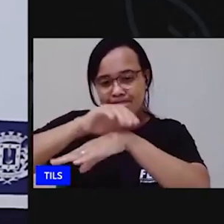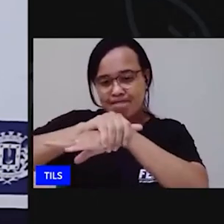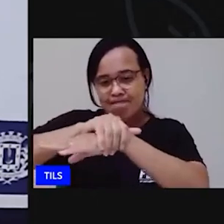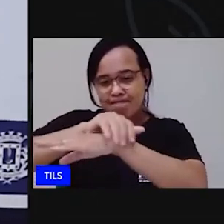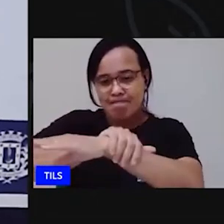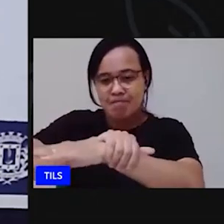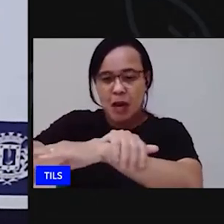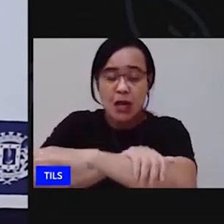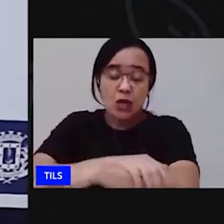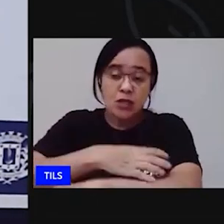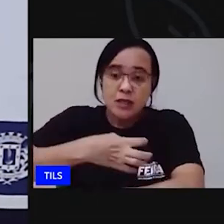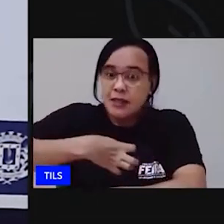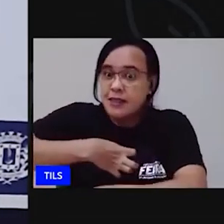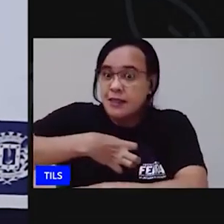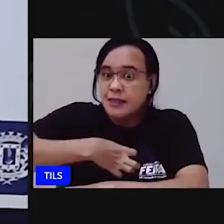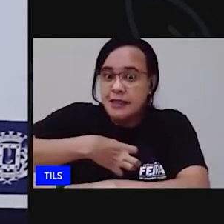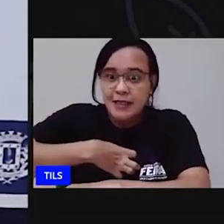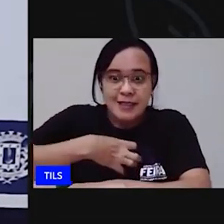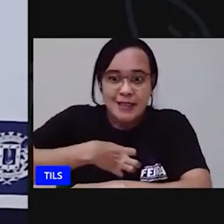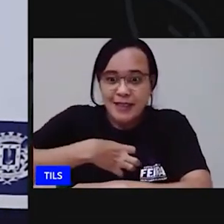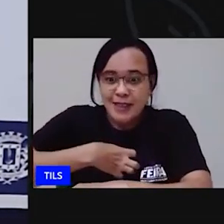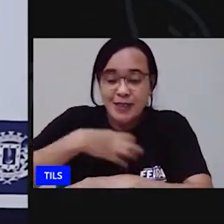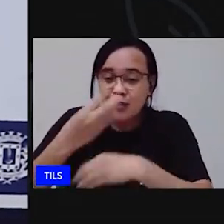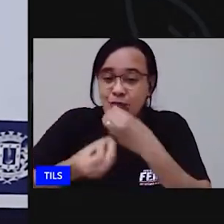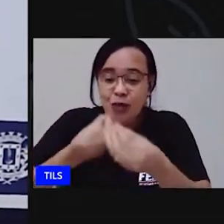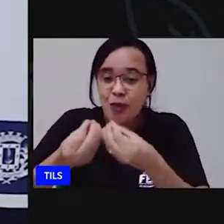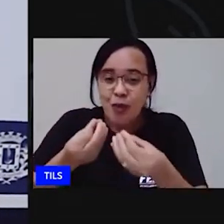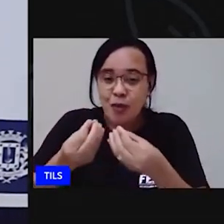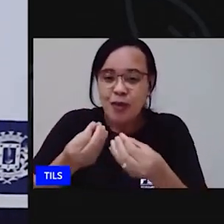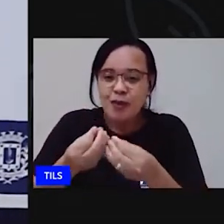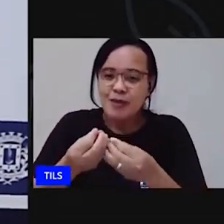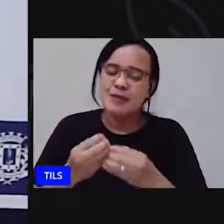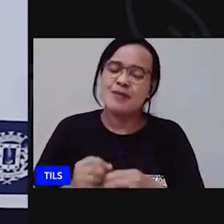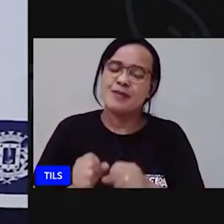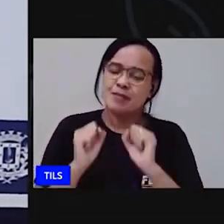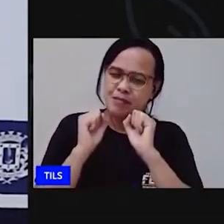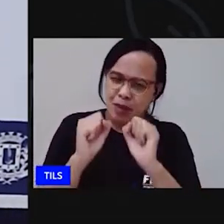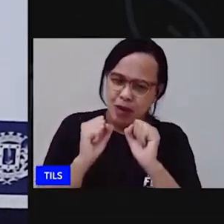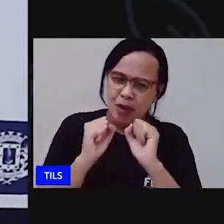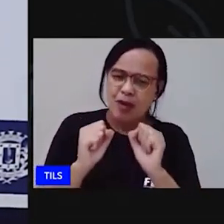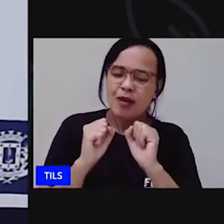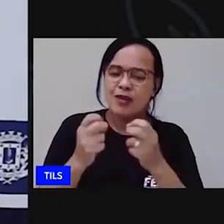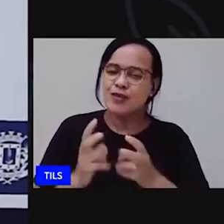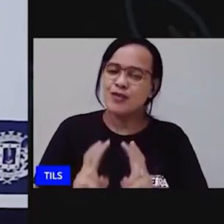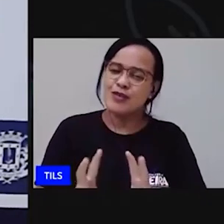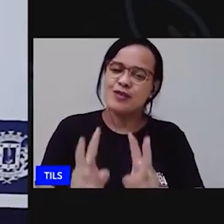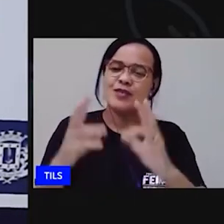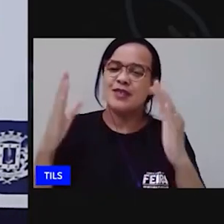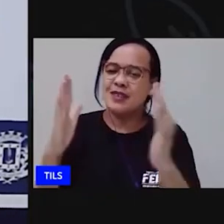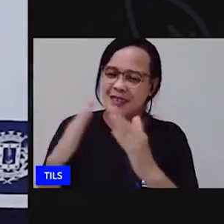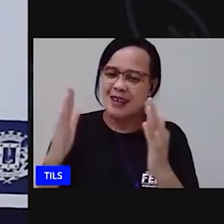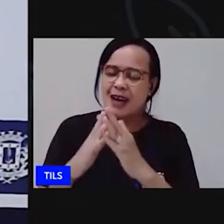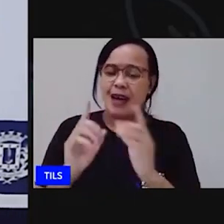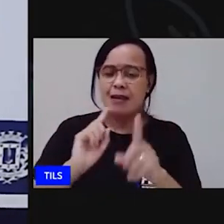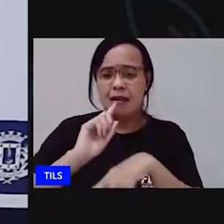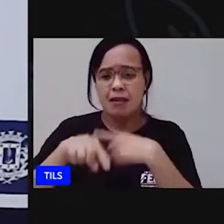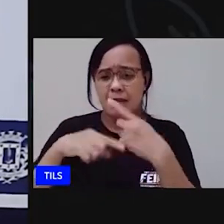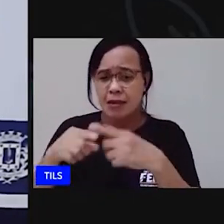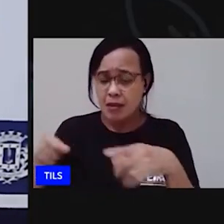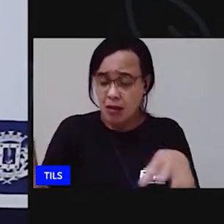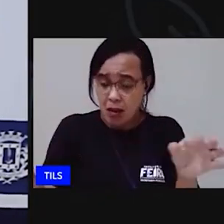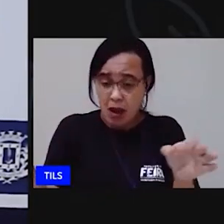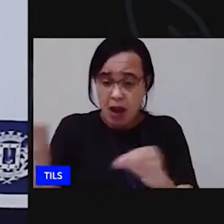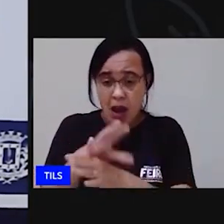objeto continua fazendo essa dinâmica saindo da sua casa e depois que você terminar de fazer a